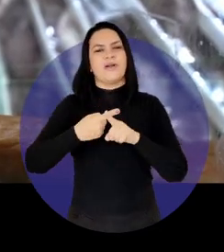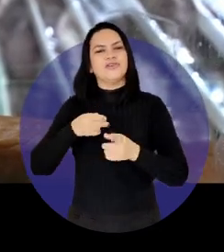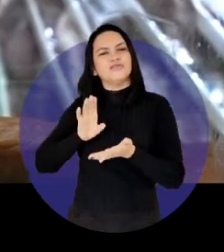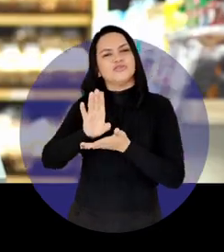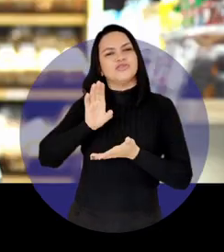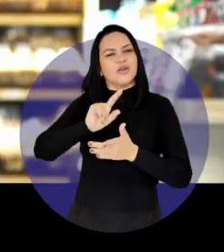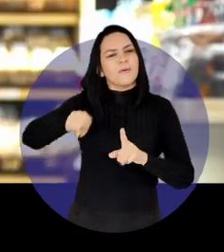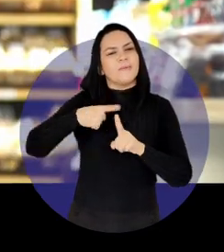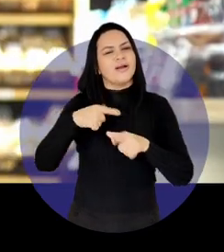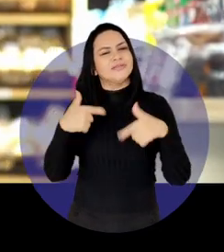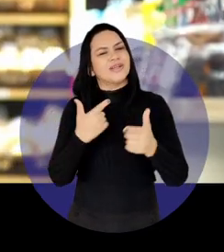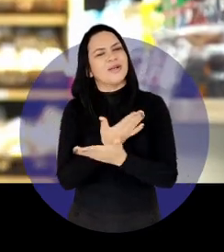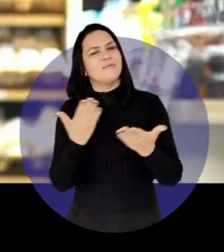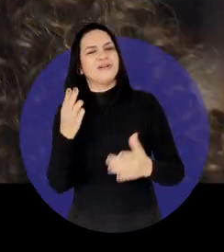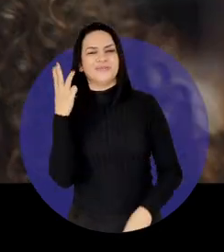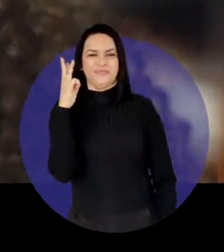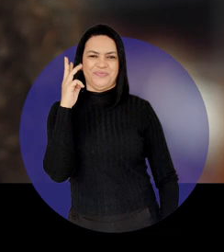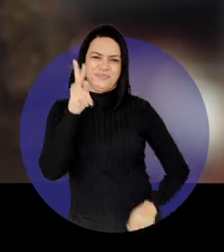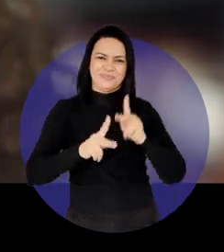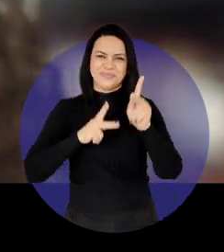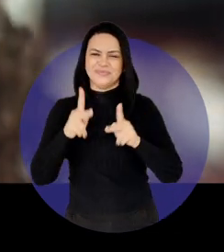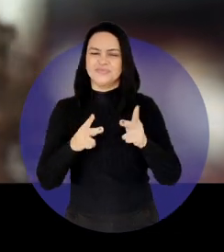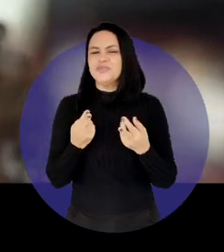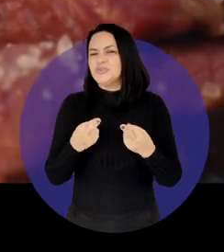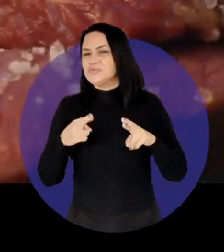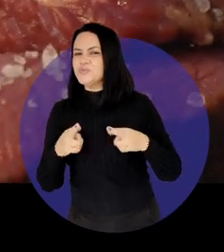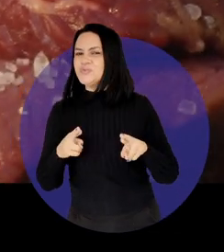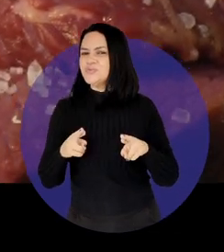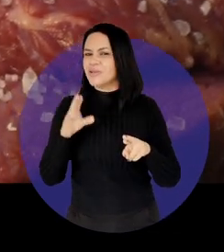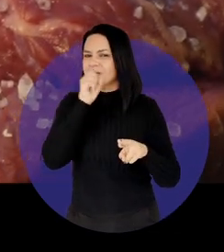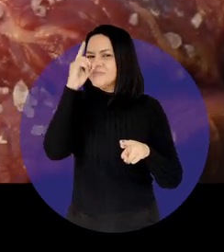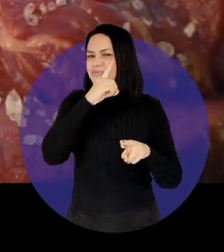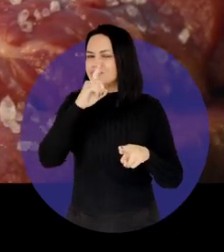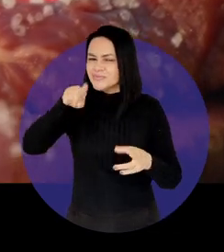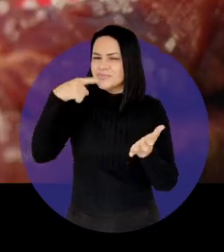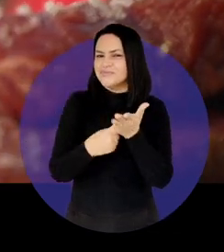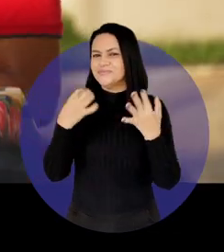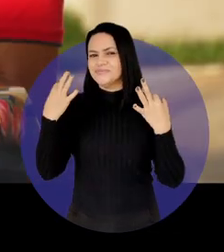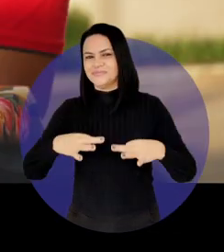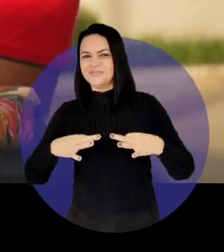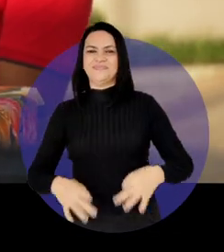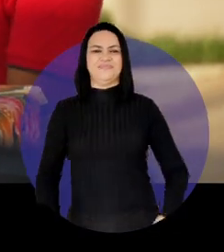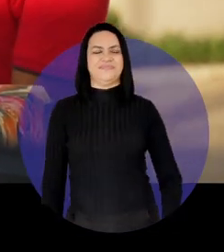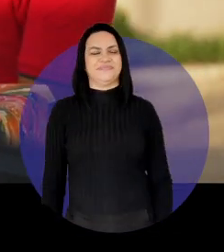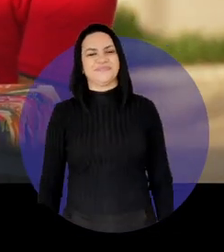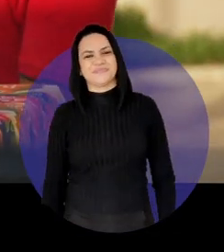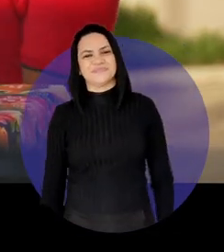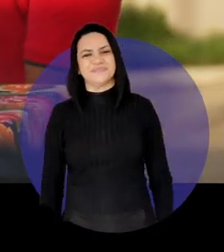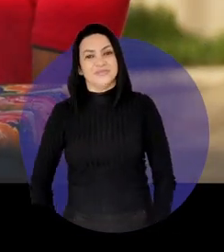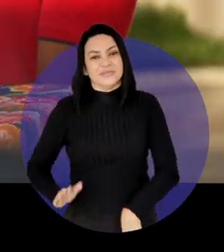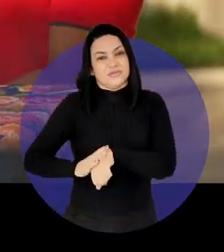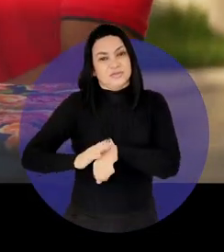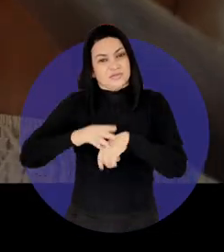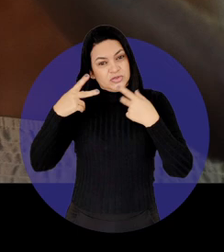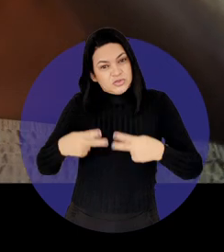investimentos e mais trabalho para a nossa gente. E um churrasquinho do fim de semana está confirmado.